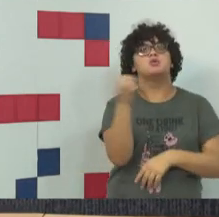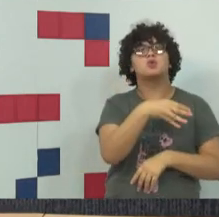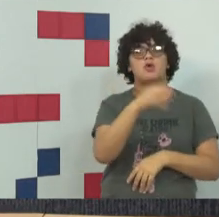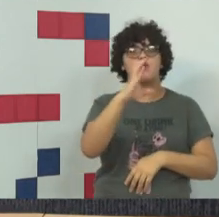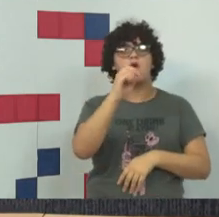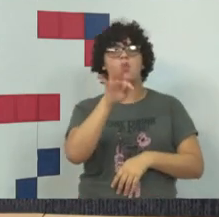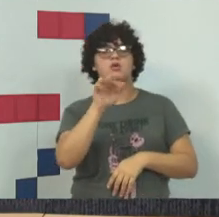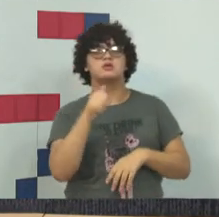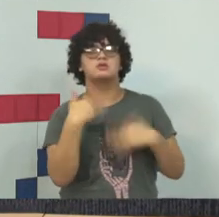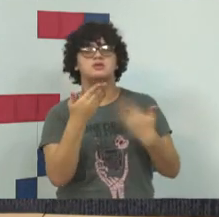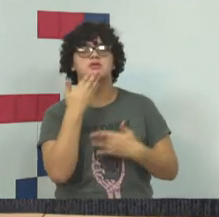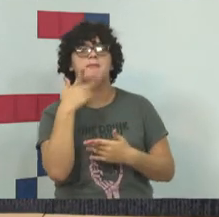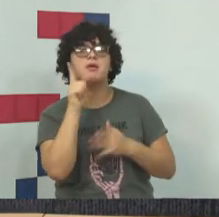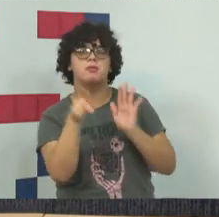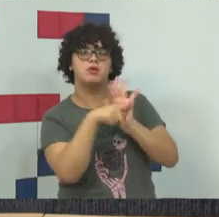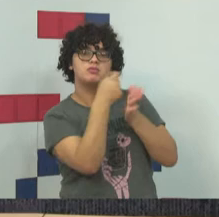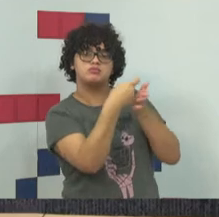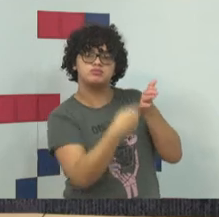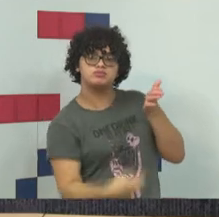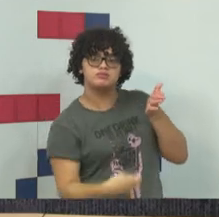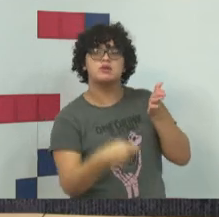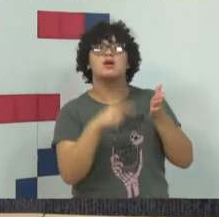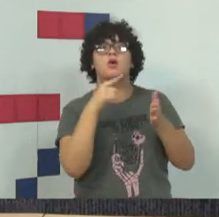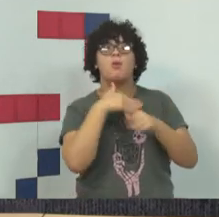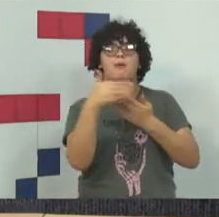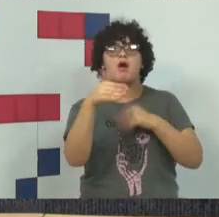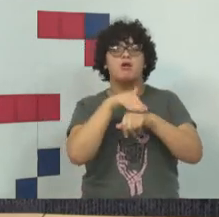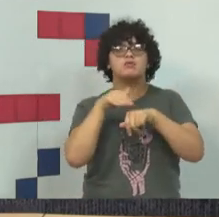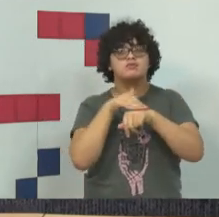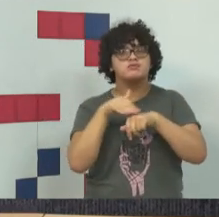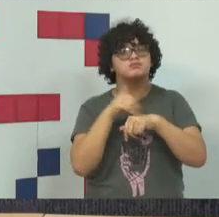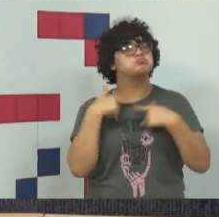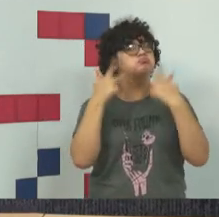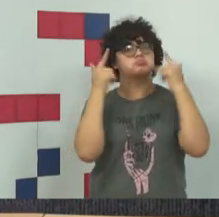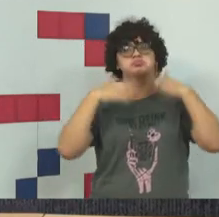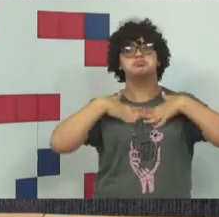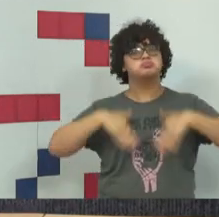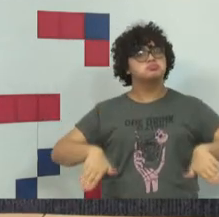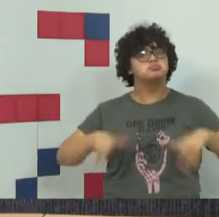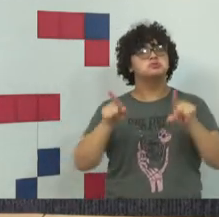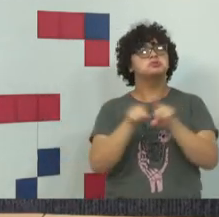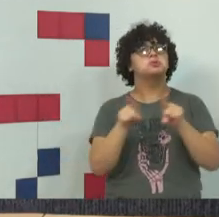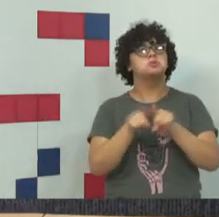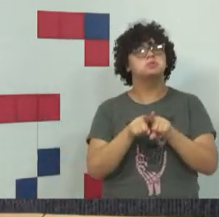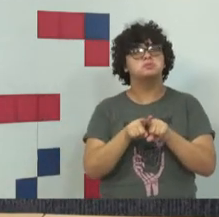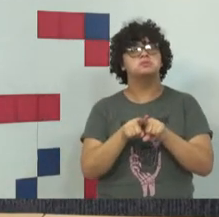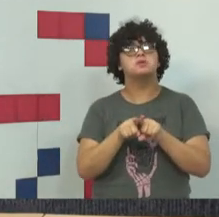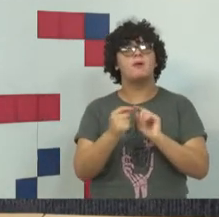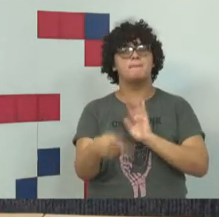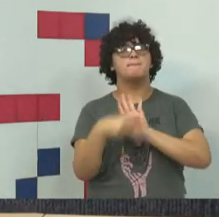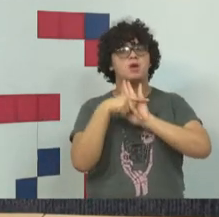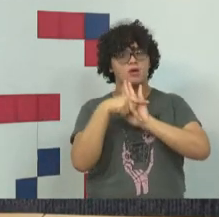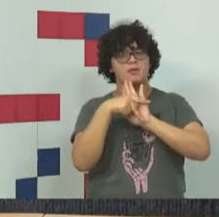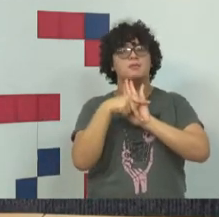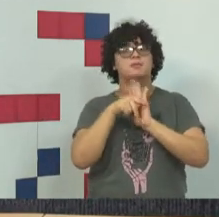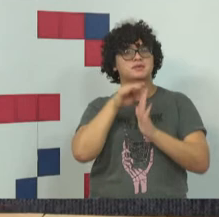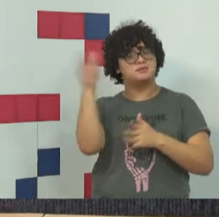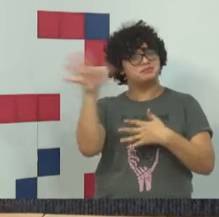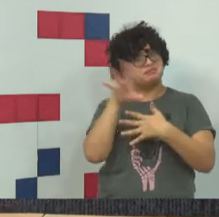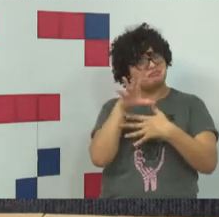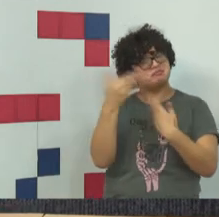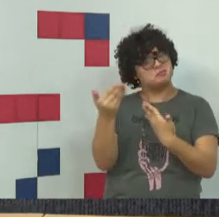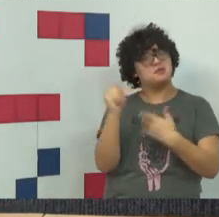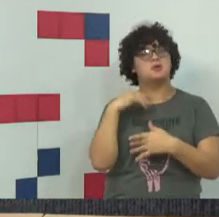acesso ao rascunho, e eles conversavam tranquilamente ali na própria terra do Tio Sam e